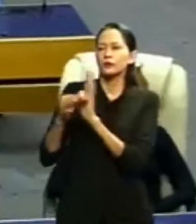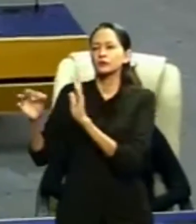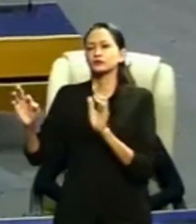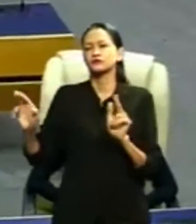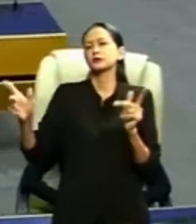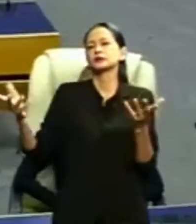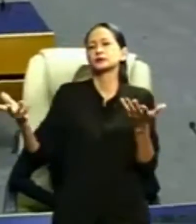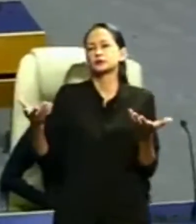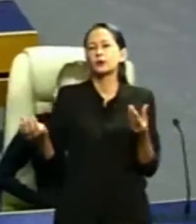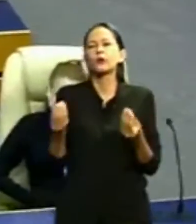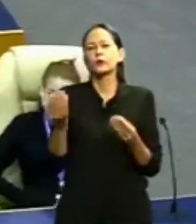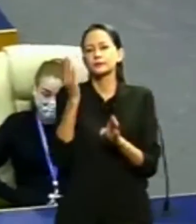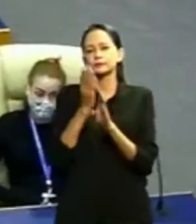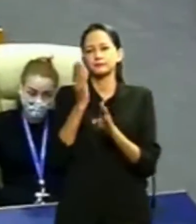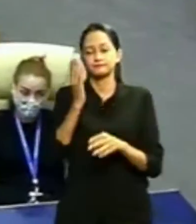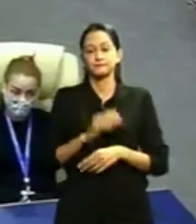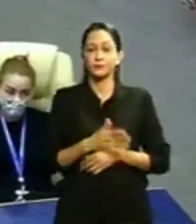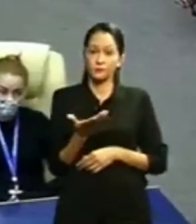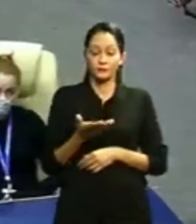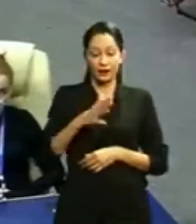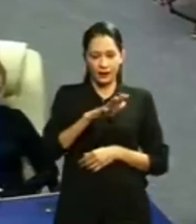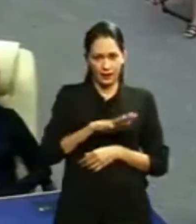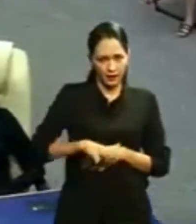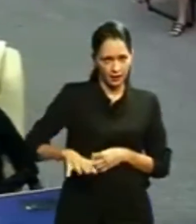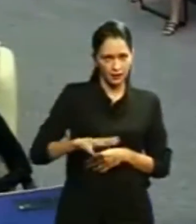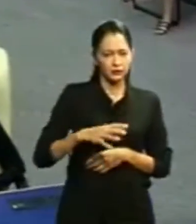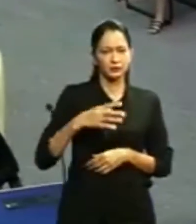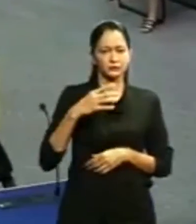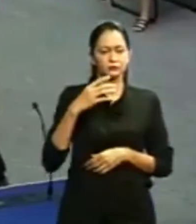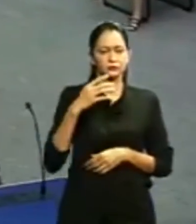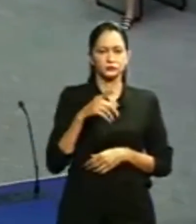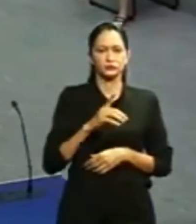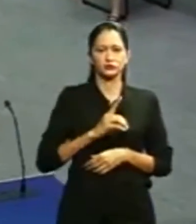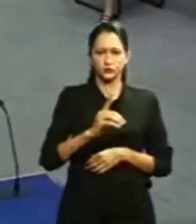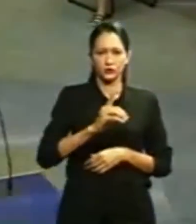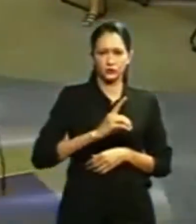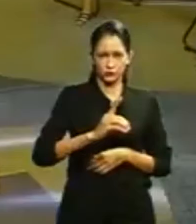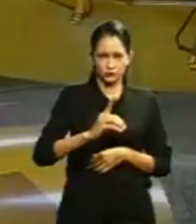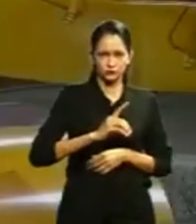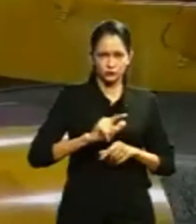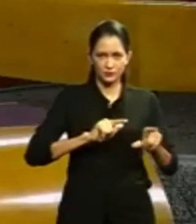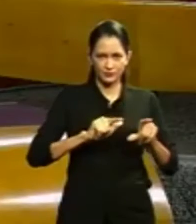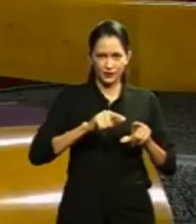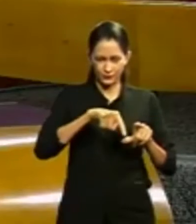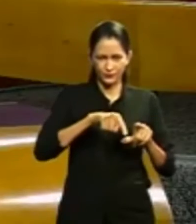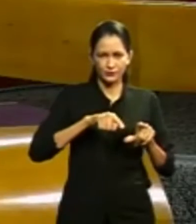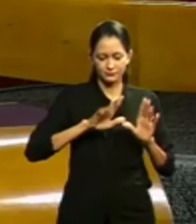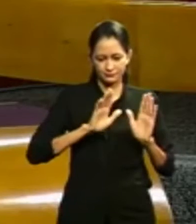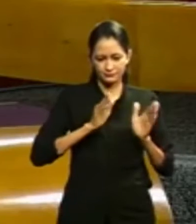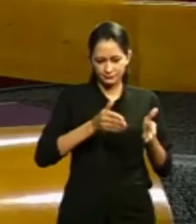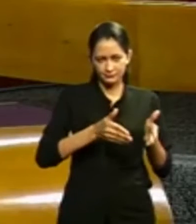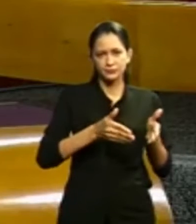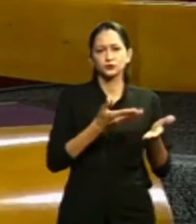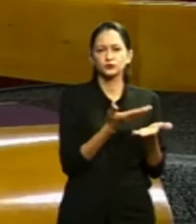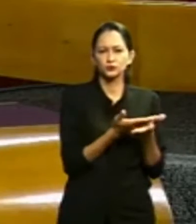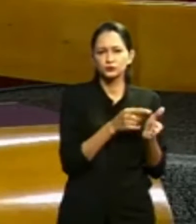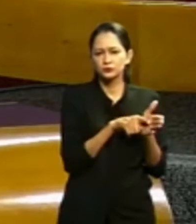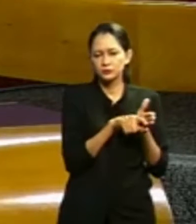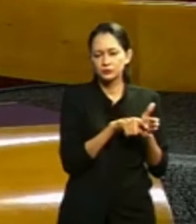vez mais o direito trabalhista vem enfrentando no dia a dia. E também os órgãos